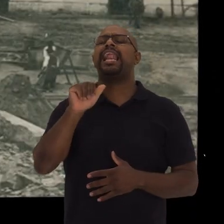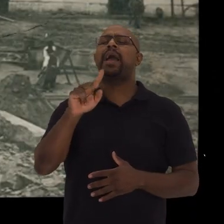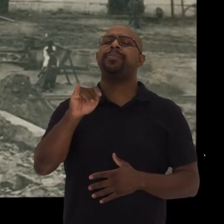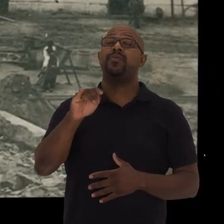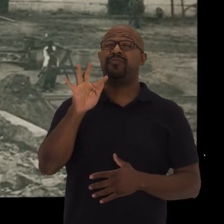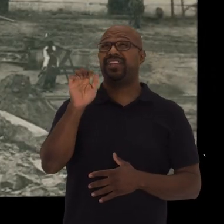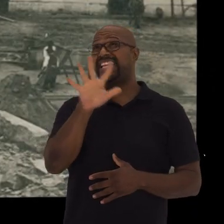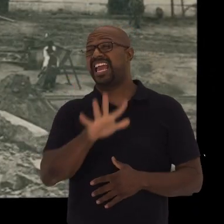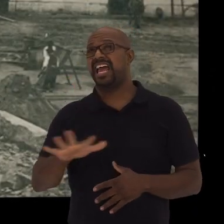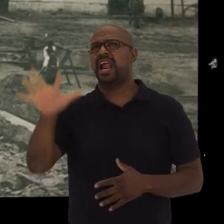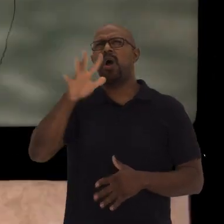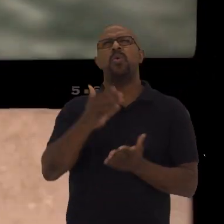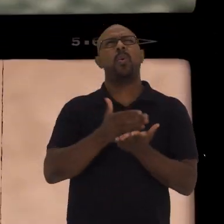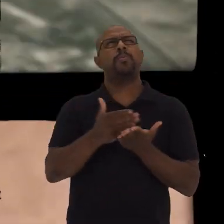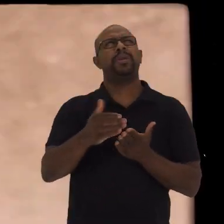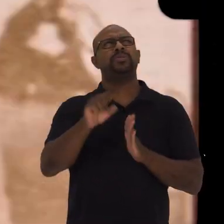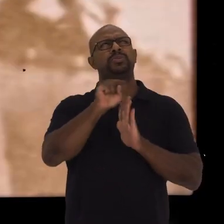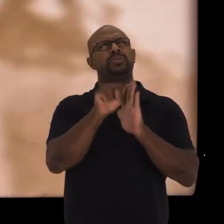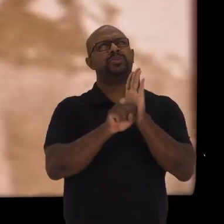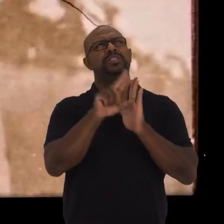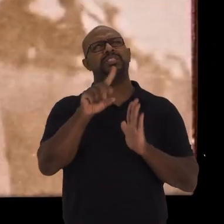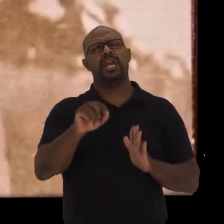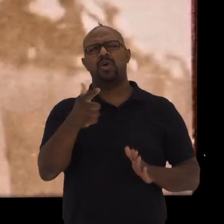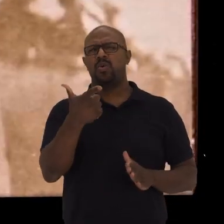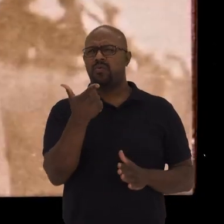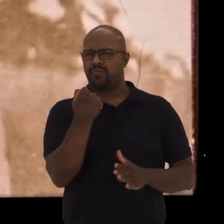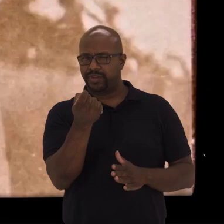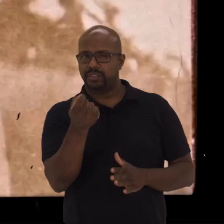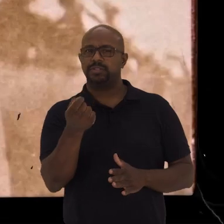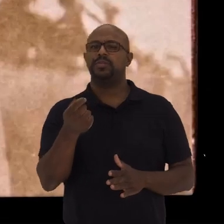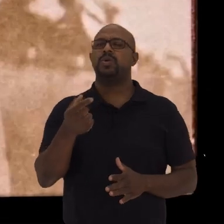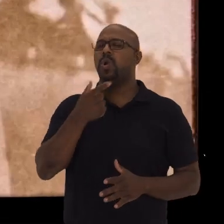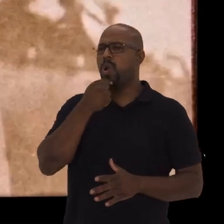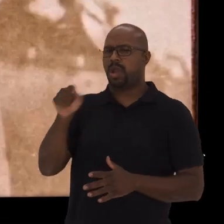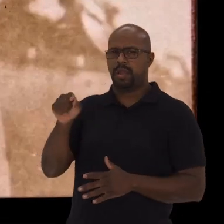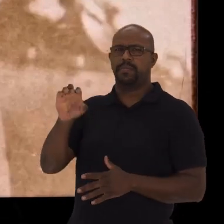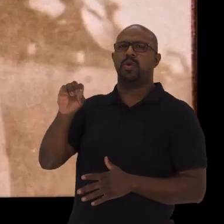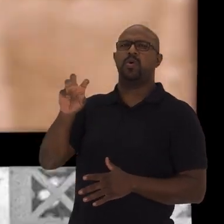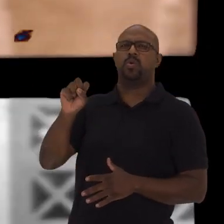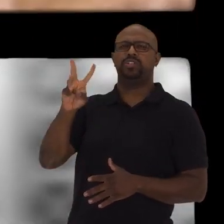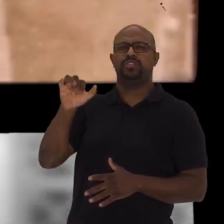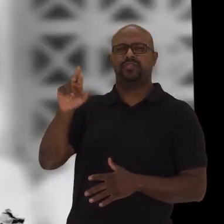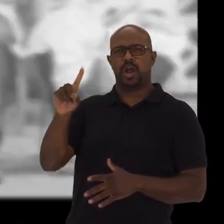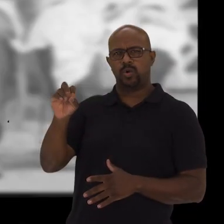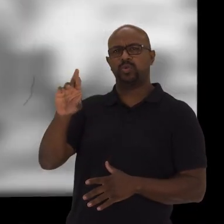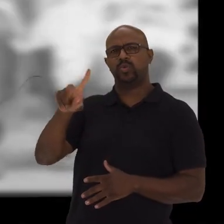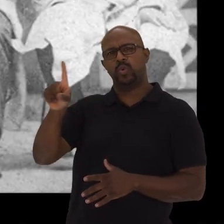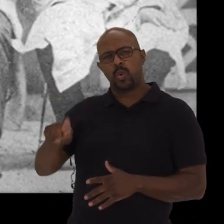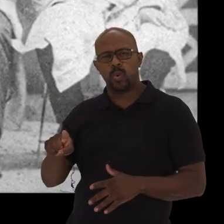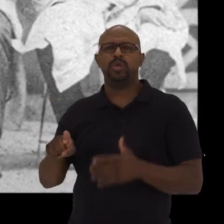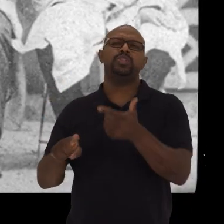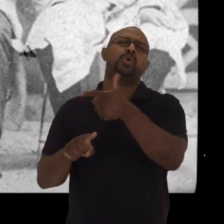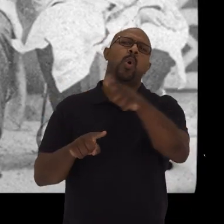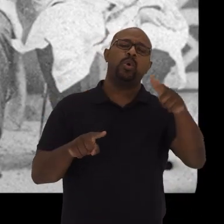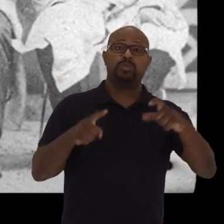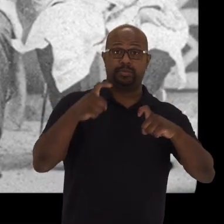Outra de casa simples Oswaldo Cruz e outros cientistas e médicos Estavam buscando